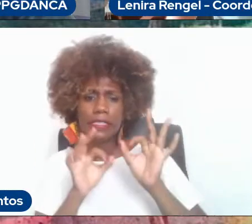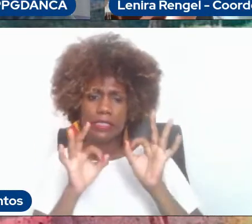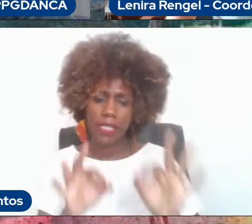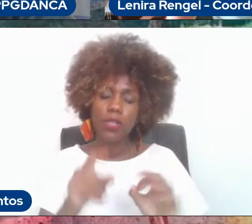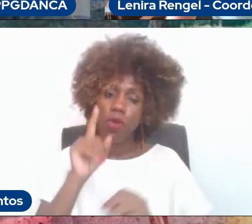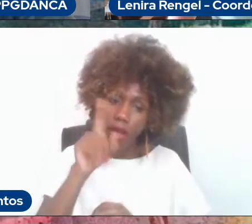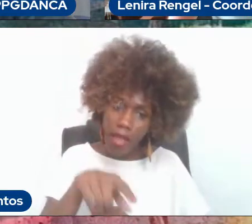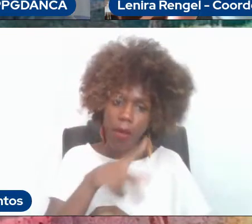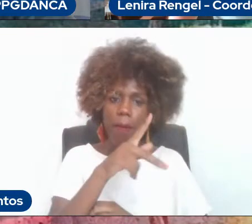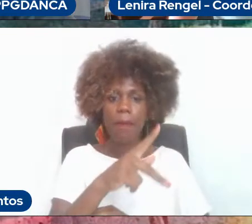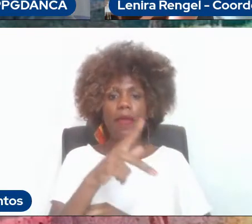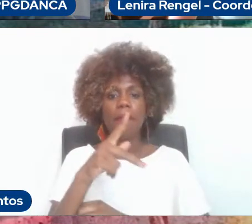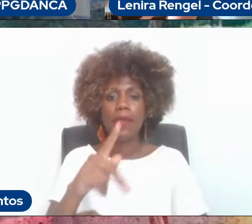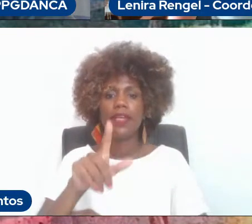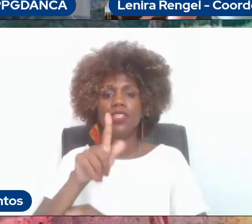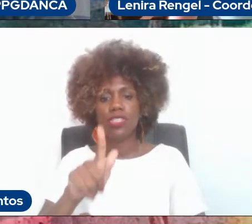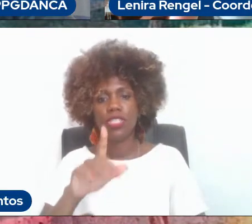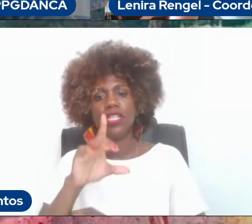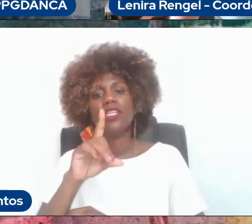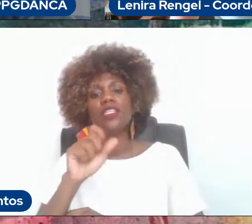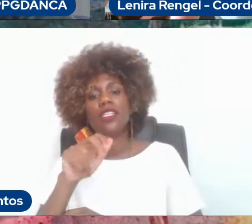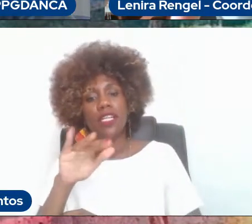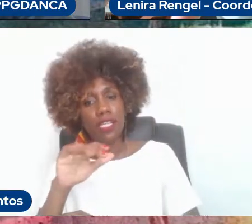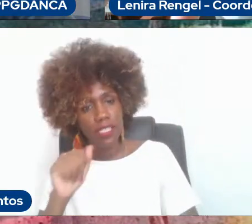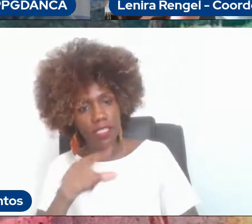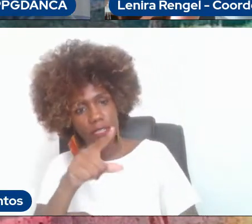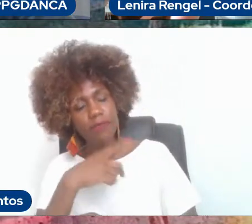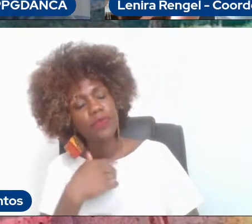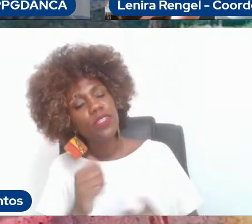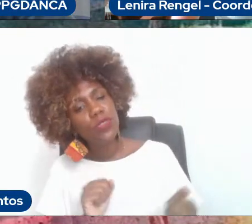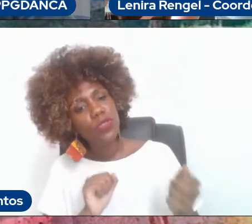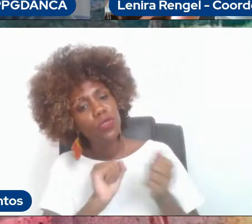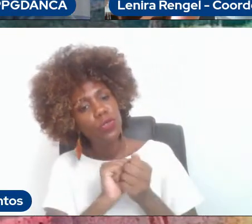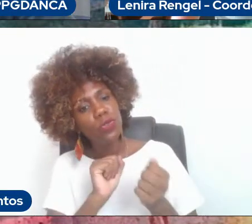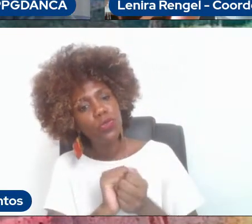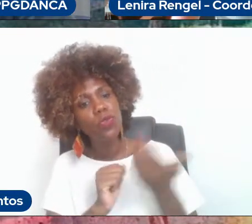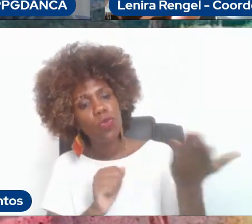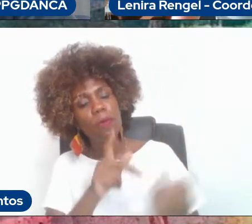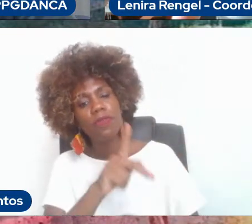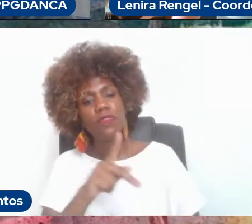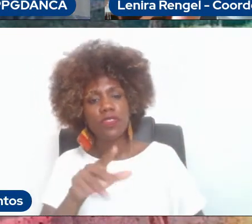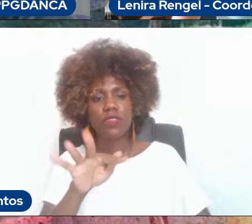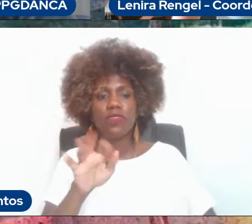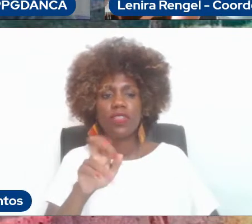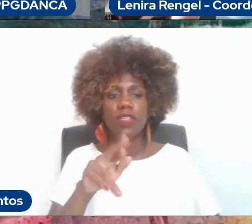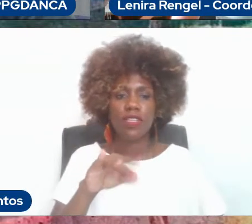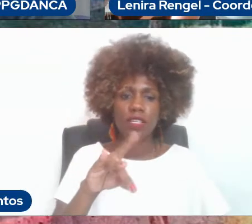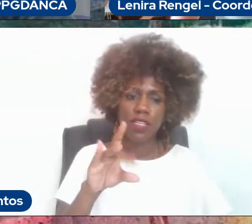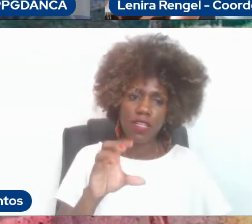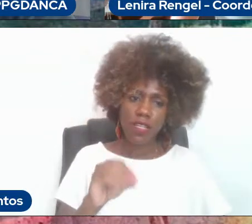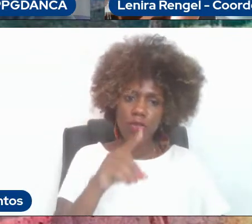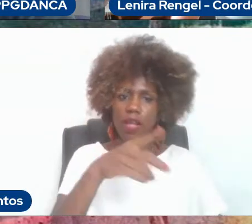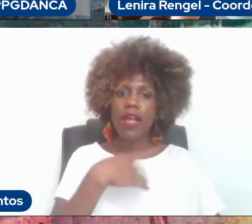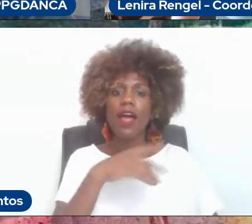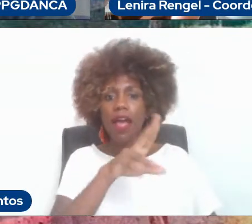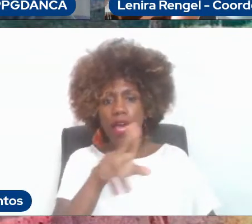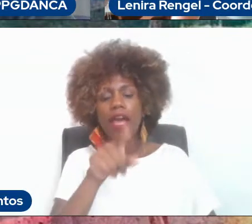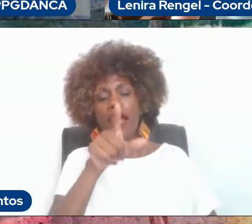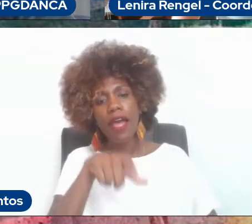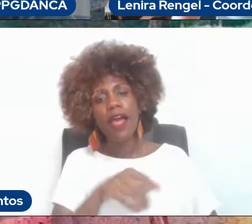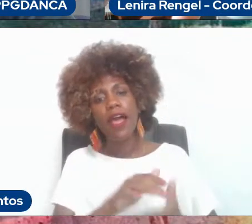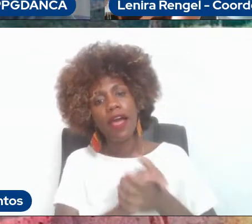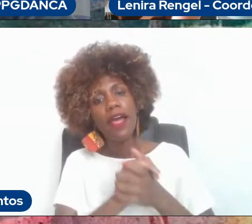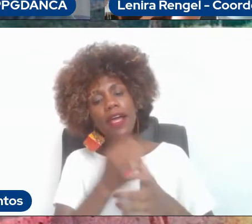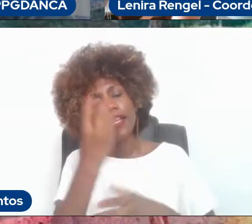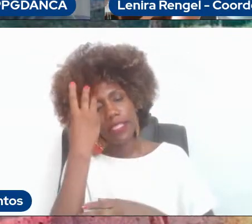Estamos aqui com esse fenomenal parceiro, o professor doutor Fernando Ferraz, em nome da direção da escola, para saudar esses